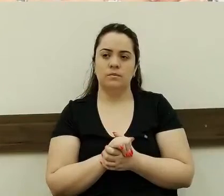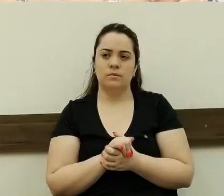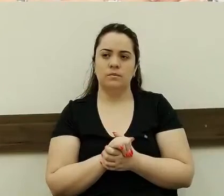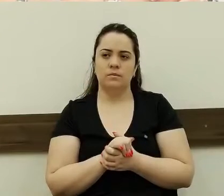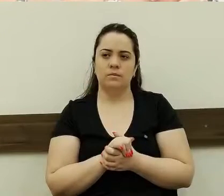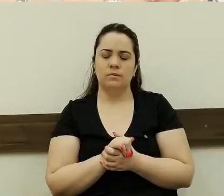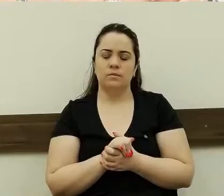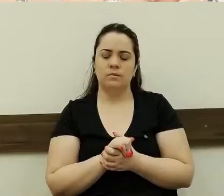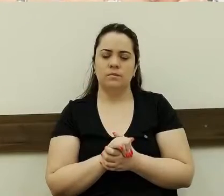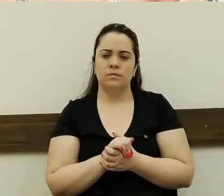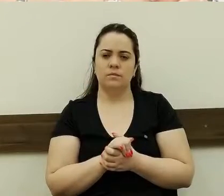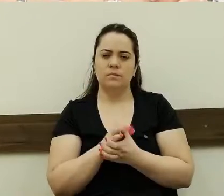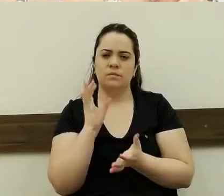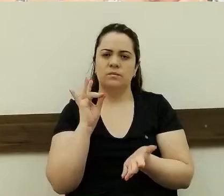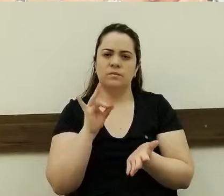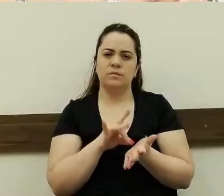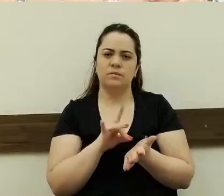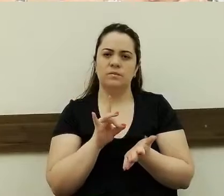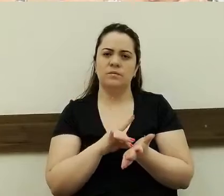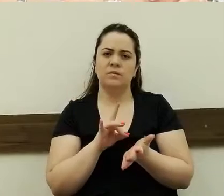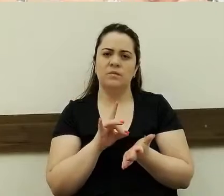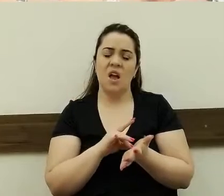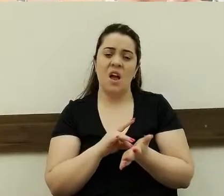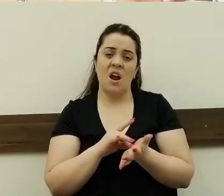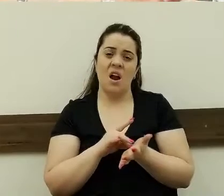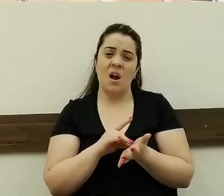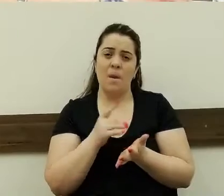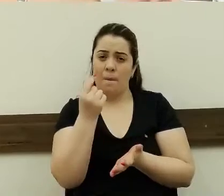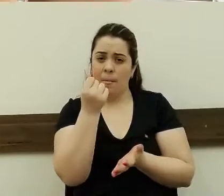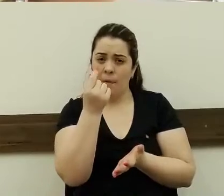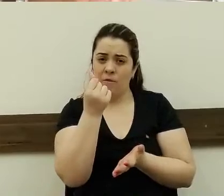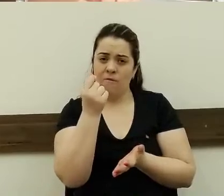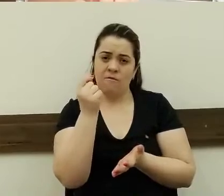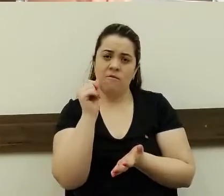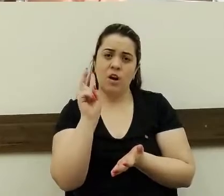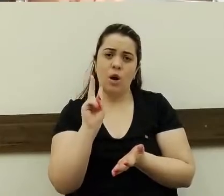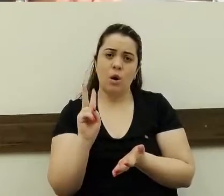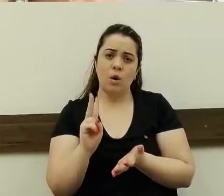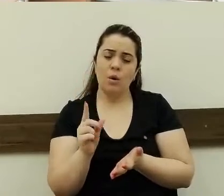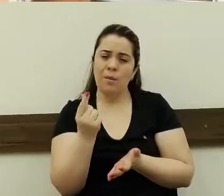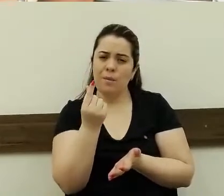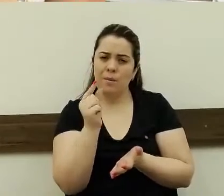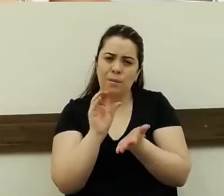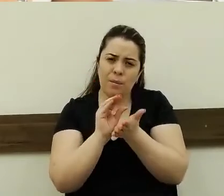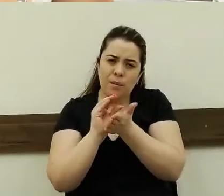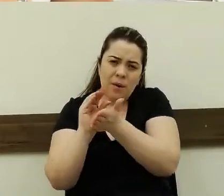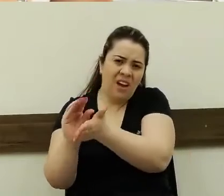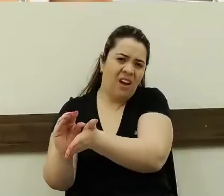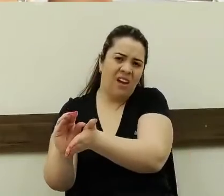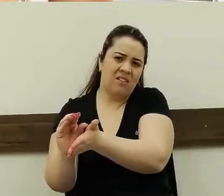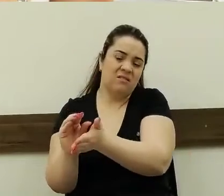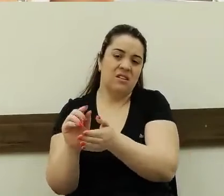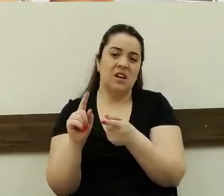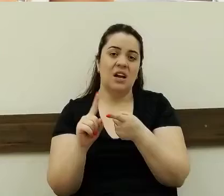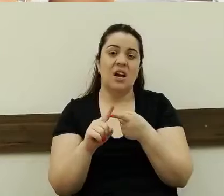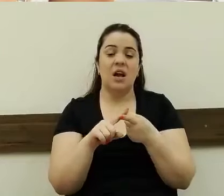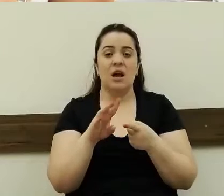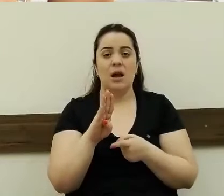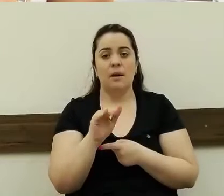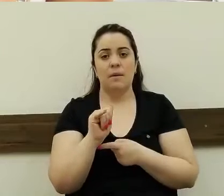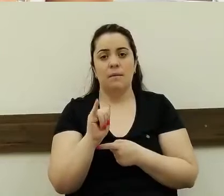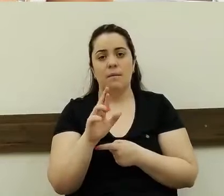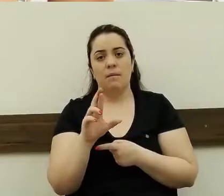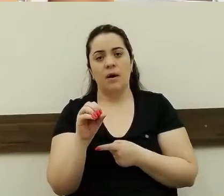esmola que o município passa ali, é um valor muito pequeno, é para o asilo, lá em São José e para Pestalozzi. Aí tinha a